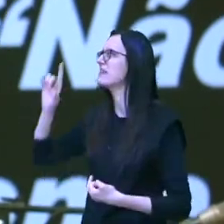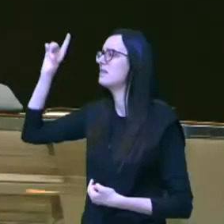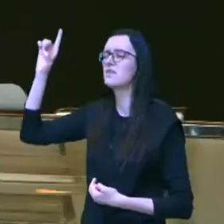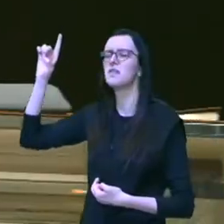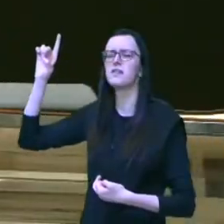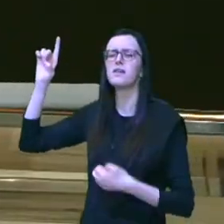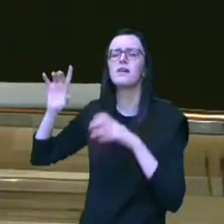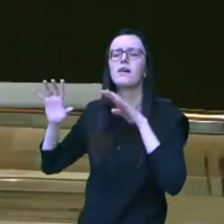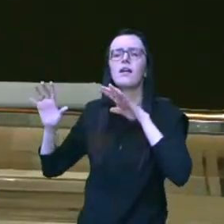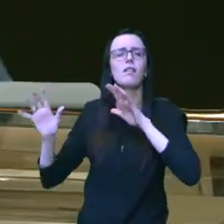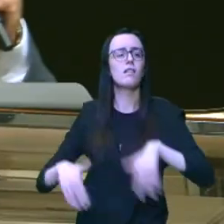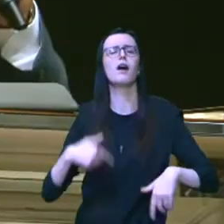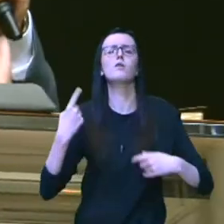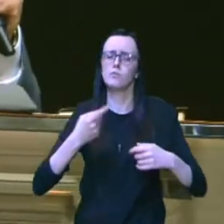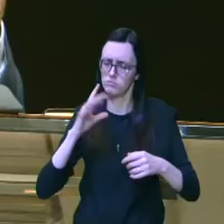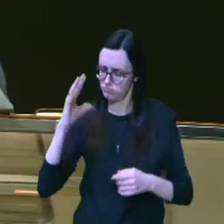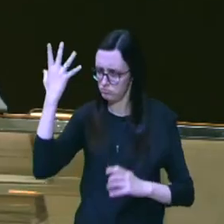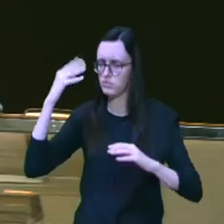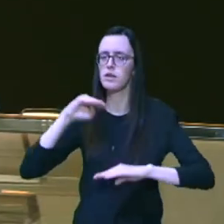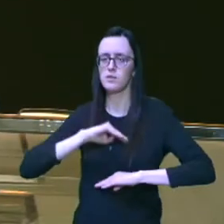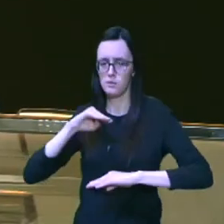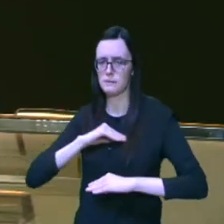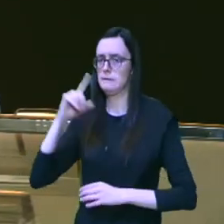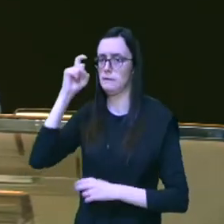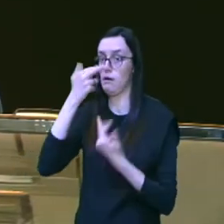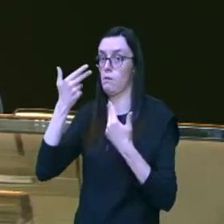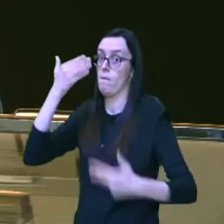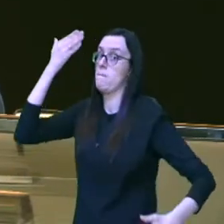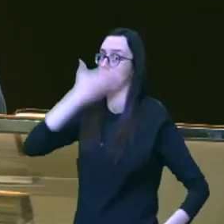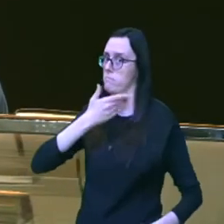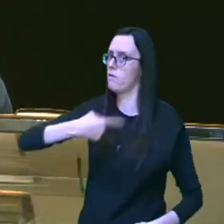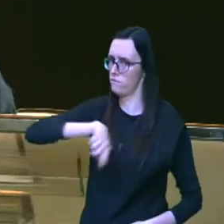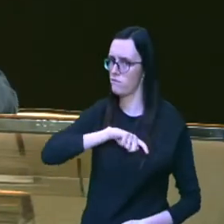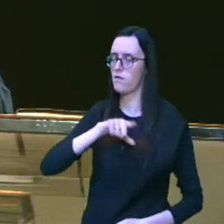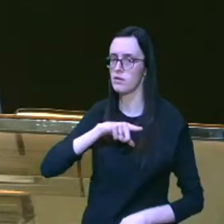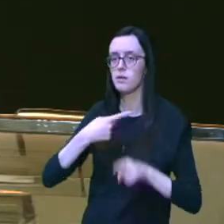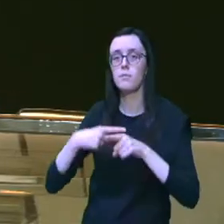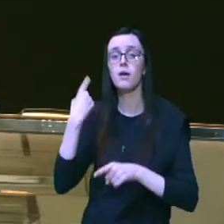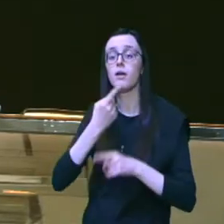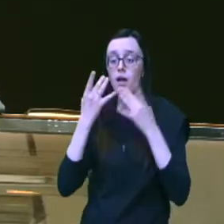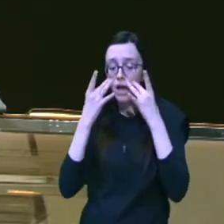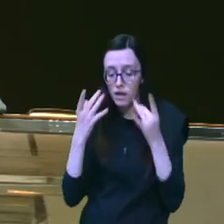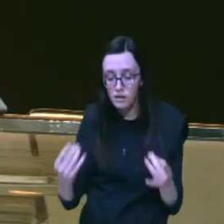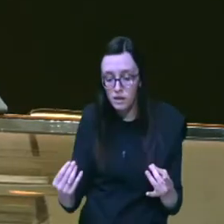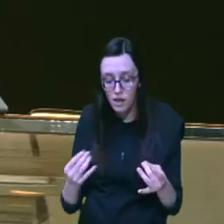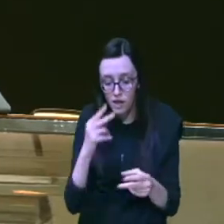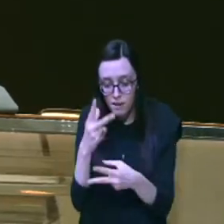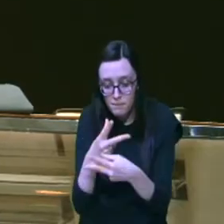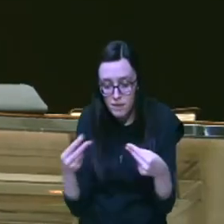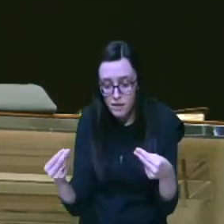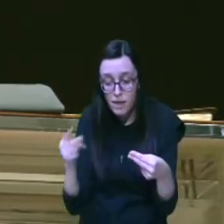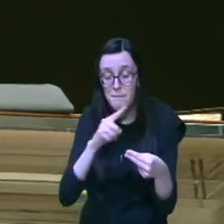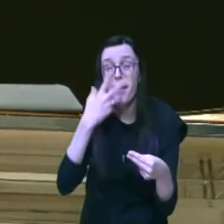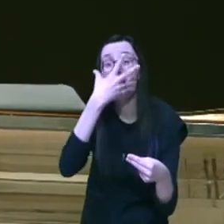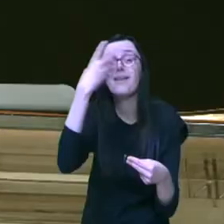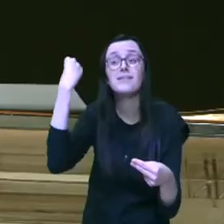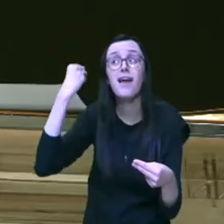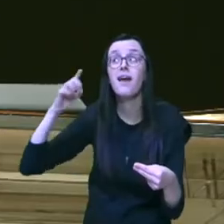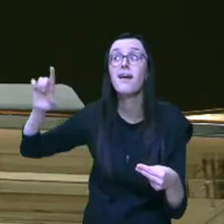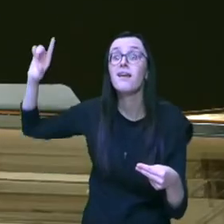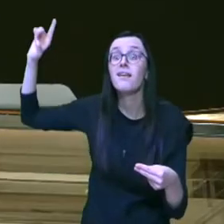passamos sim por situações e provação porque damos mais atenção a bênção do que o